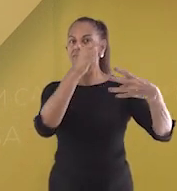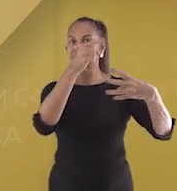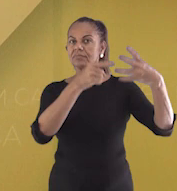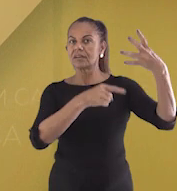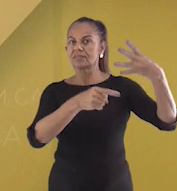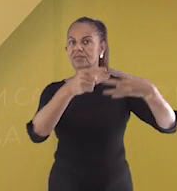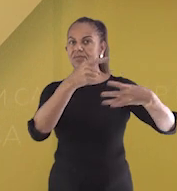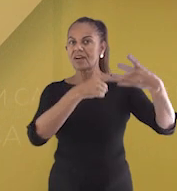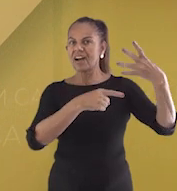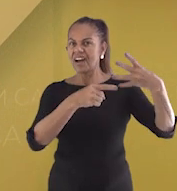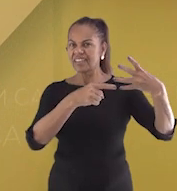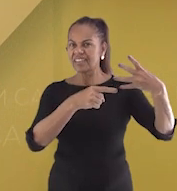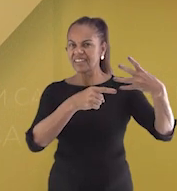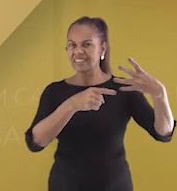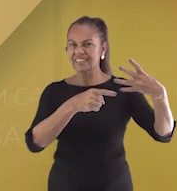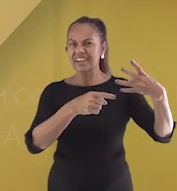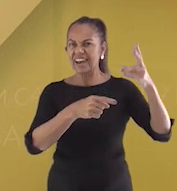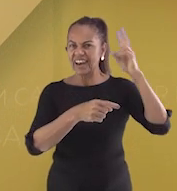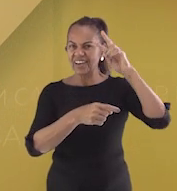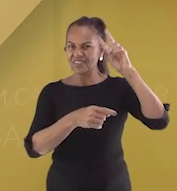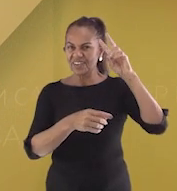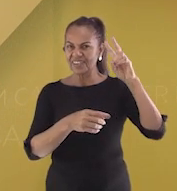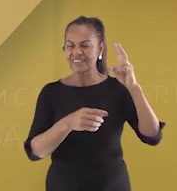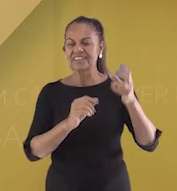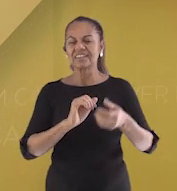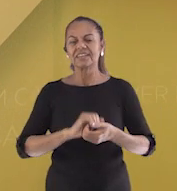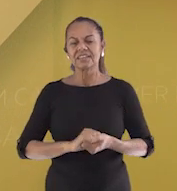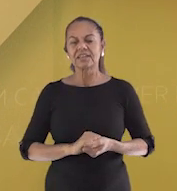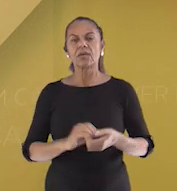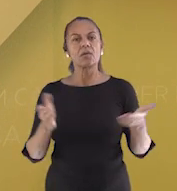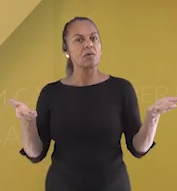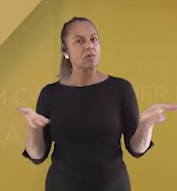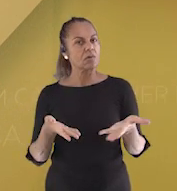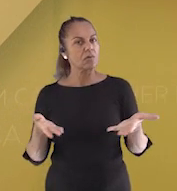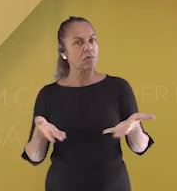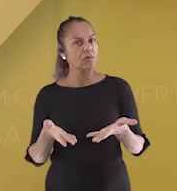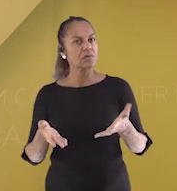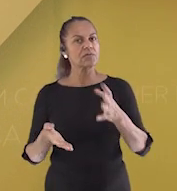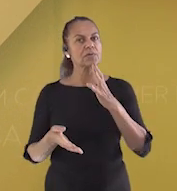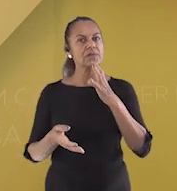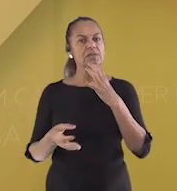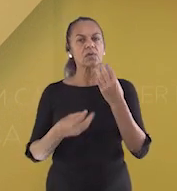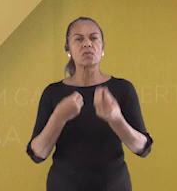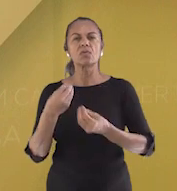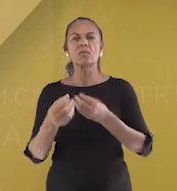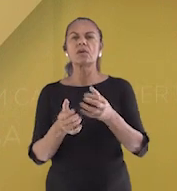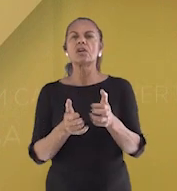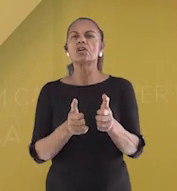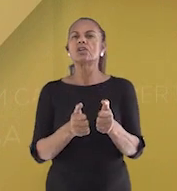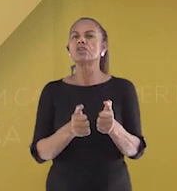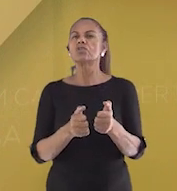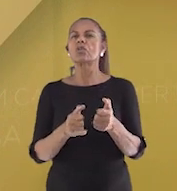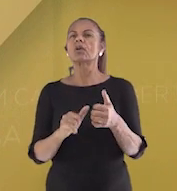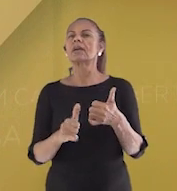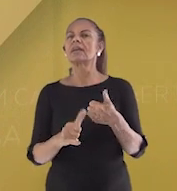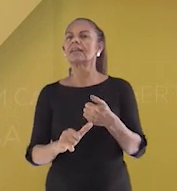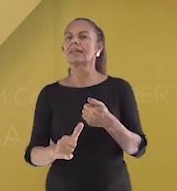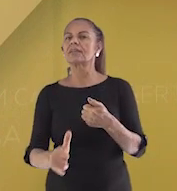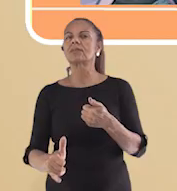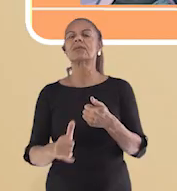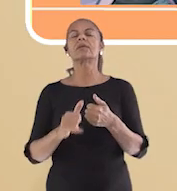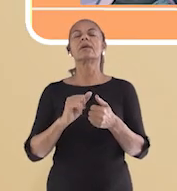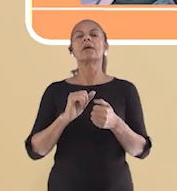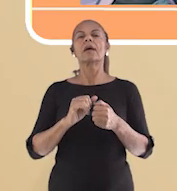E aí, lembrou de algum desses? Hoje vamos conhecer a evolução dos jogos eletrônicos e quais são os jogos mais famosos do